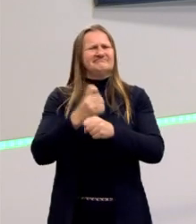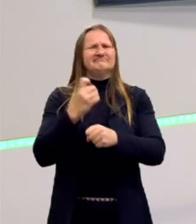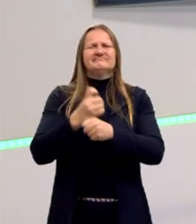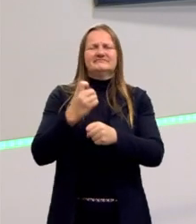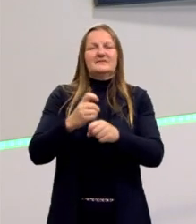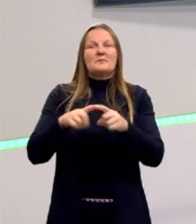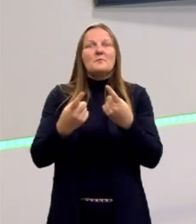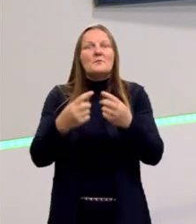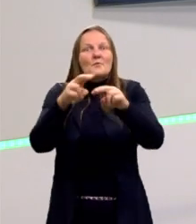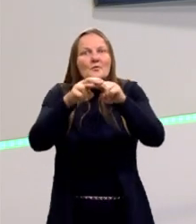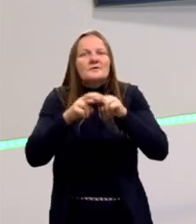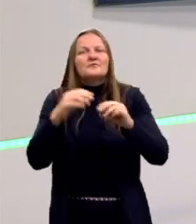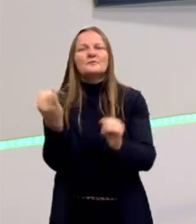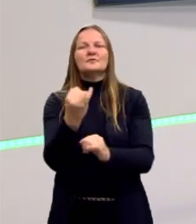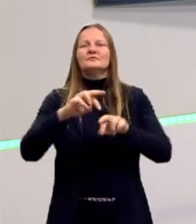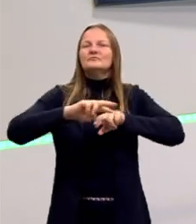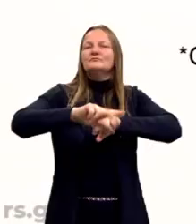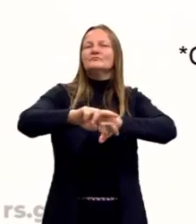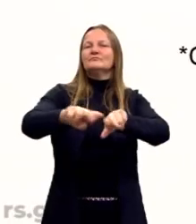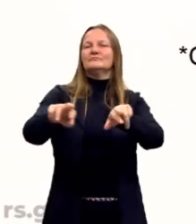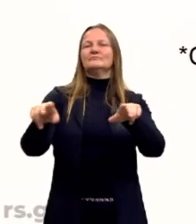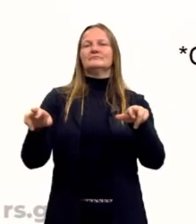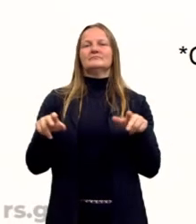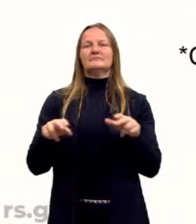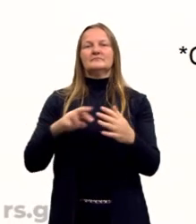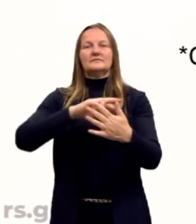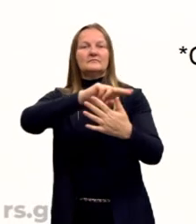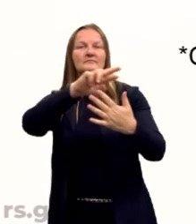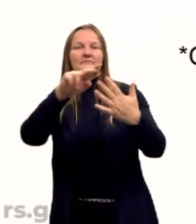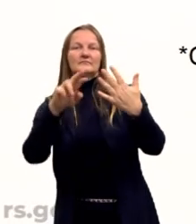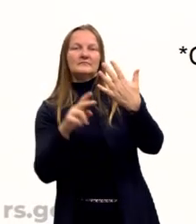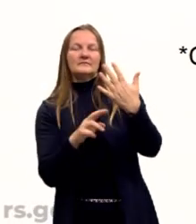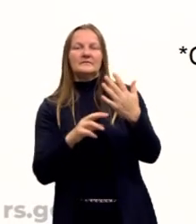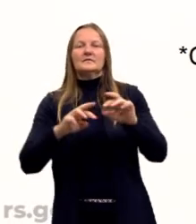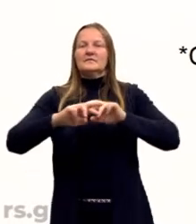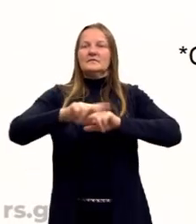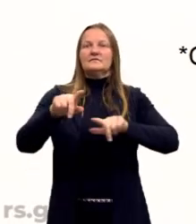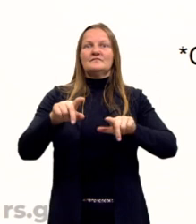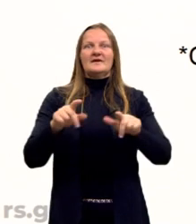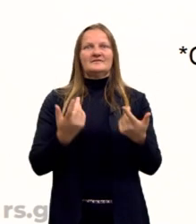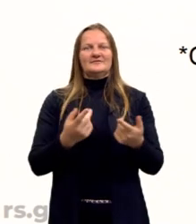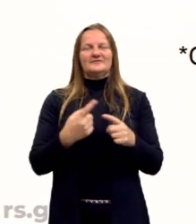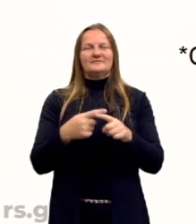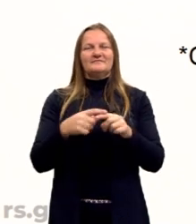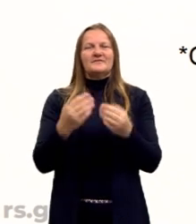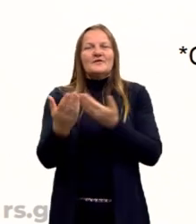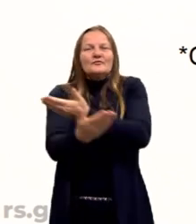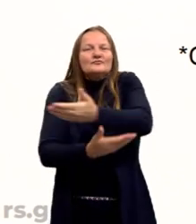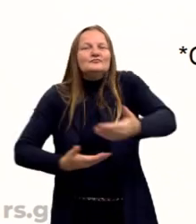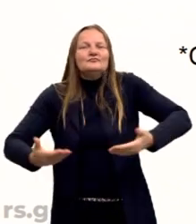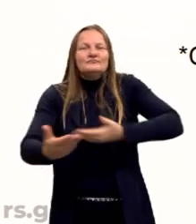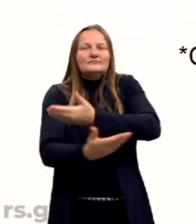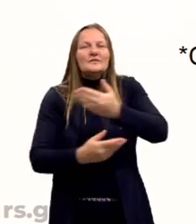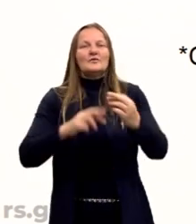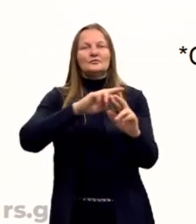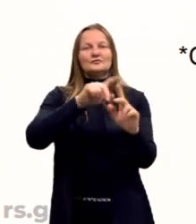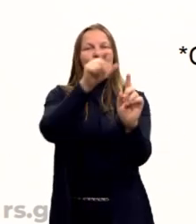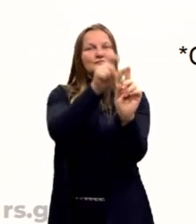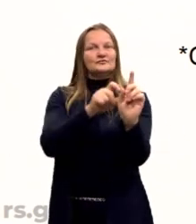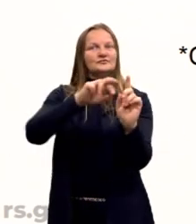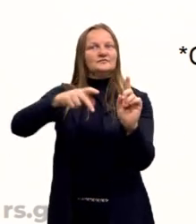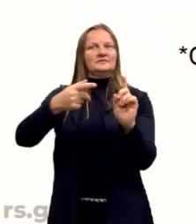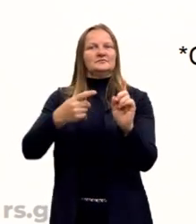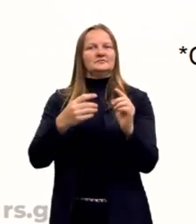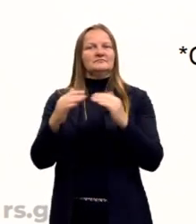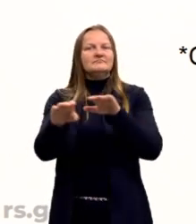a pluralidade é uma questão tão importante sermos plurais. É com os plurais, é com o diferente que nós crescemos.